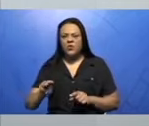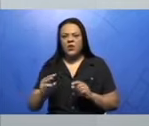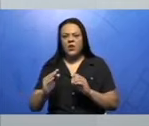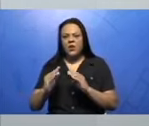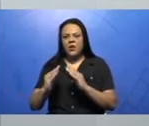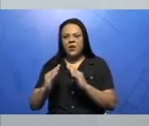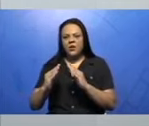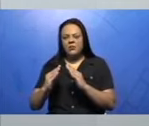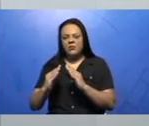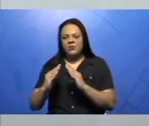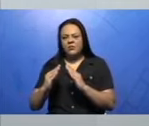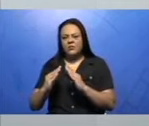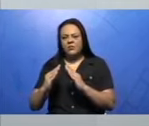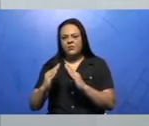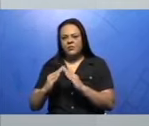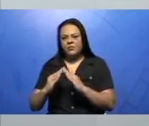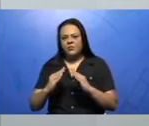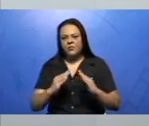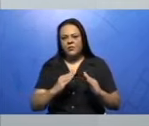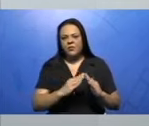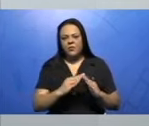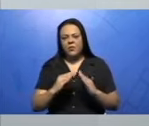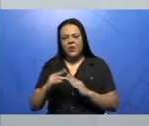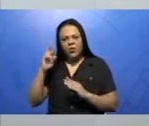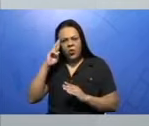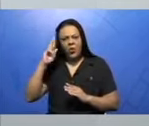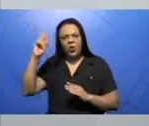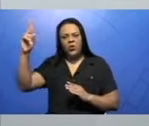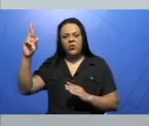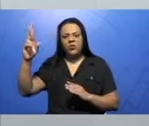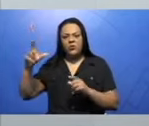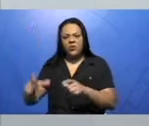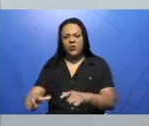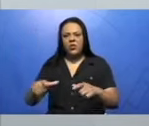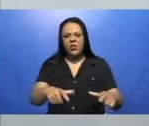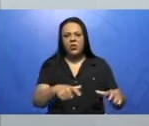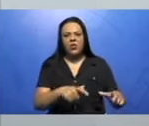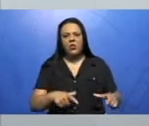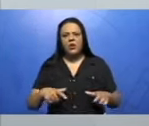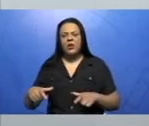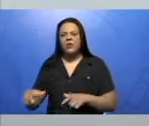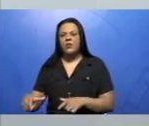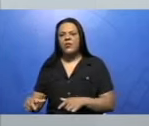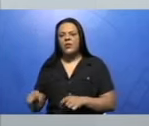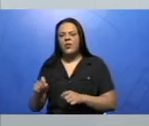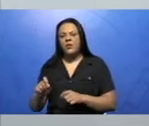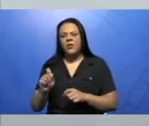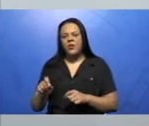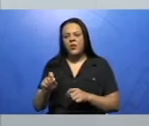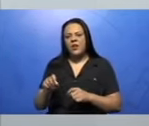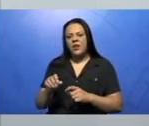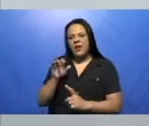Isso não é da área, porque em área ela é dominada pela Plantation.